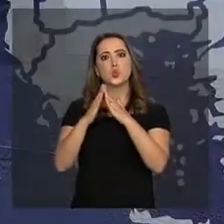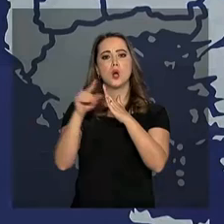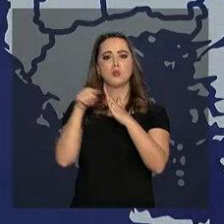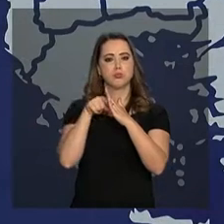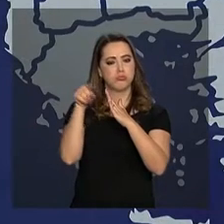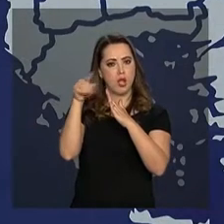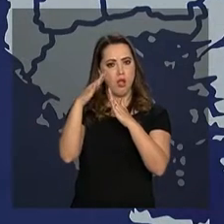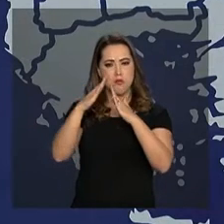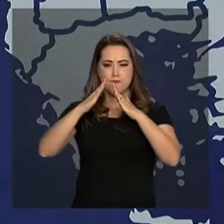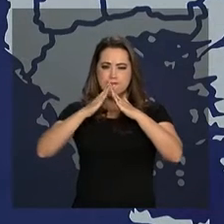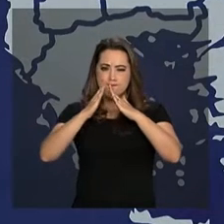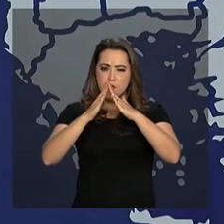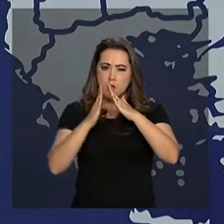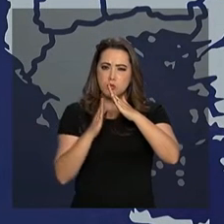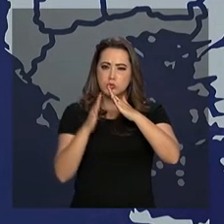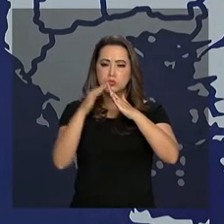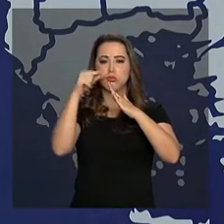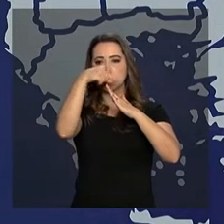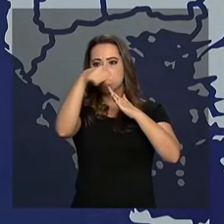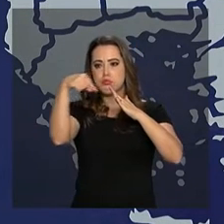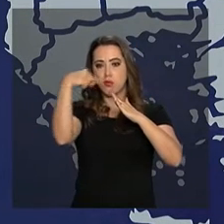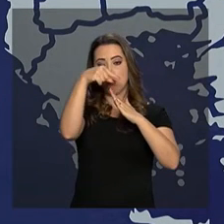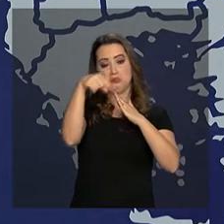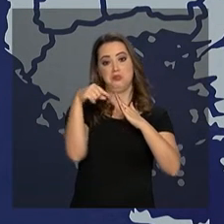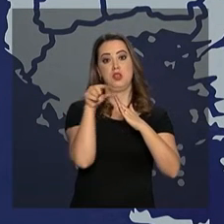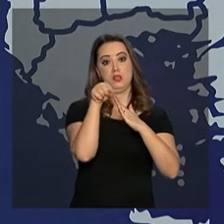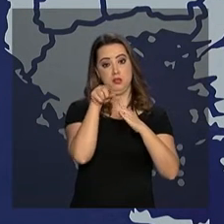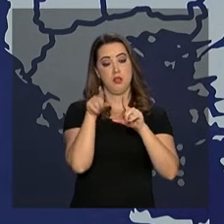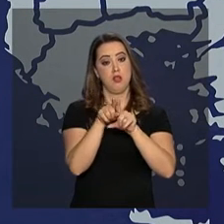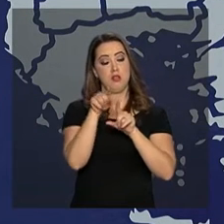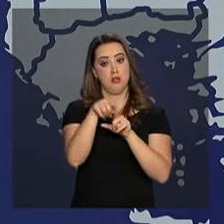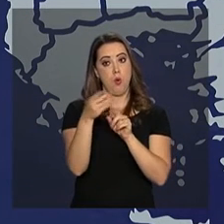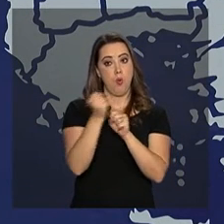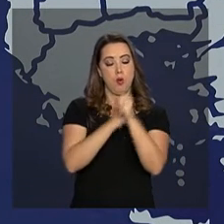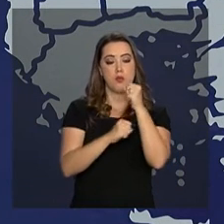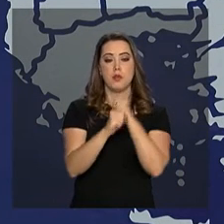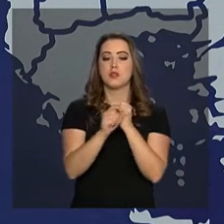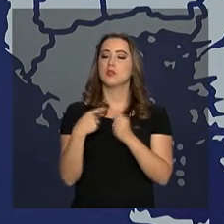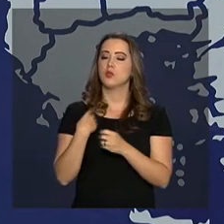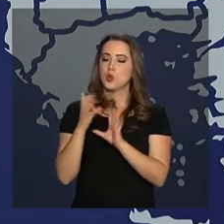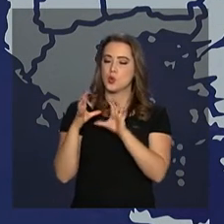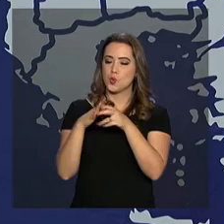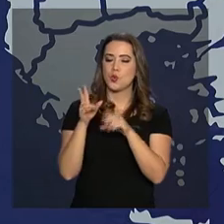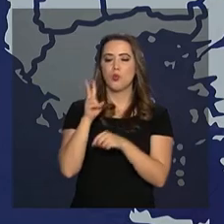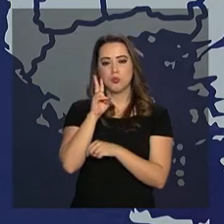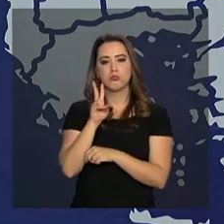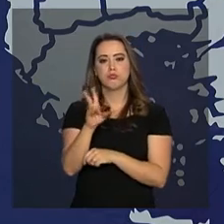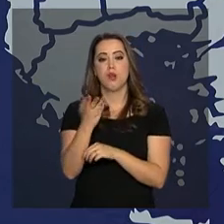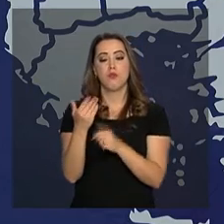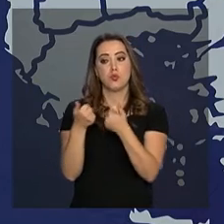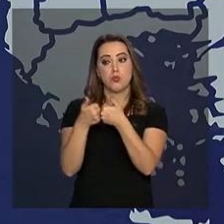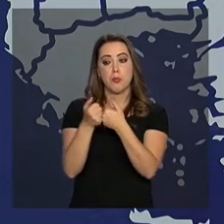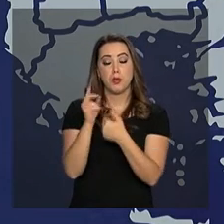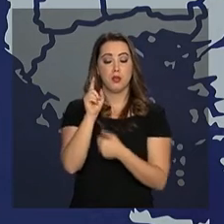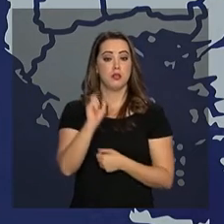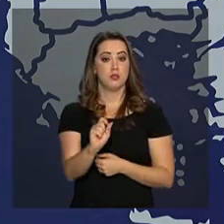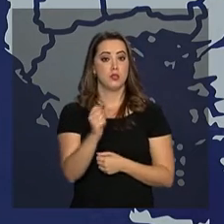também entender, a nossa equipe acompanhou o Fórum Econômico Mundial, lá em Davos. E nós separamos